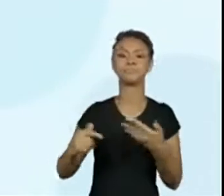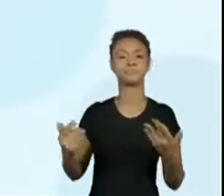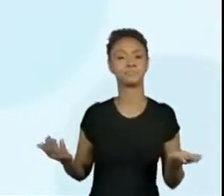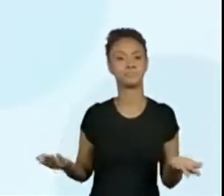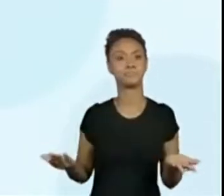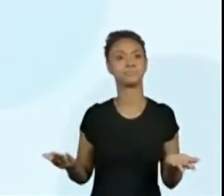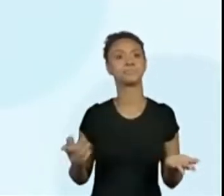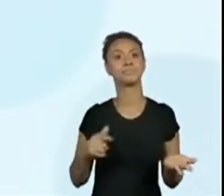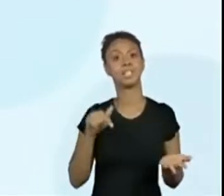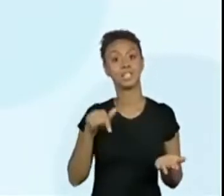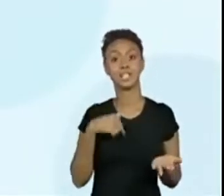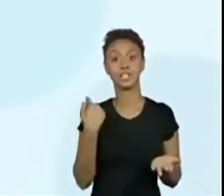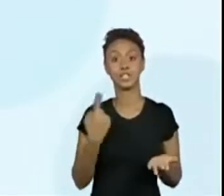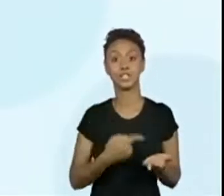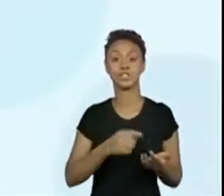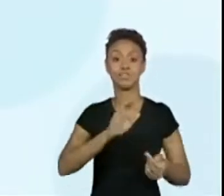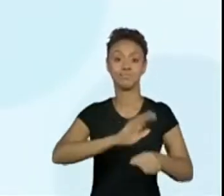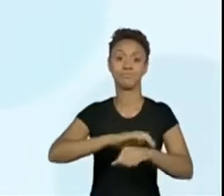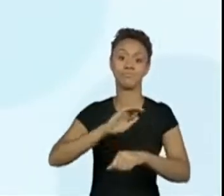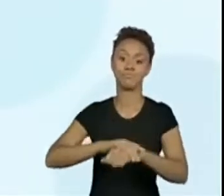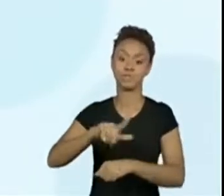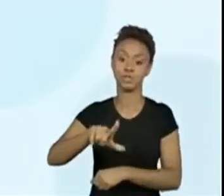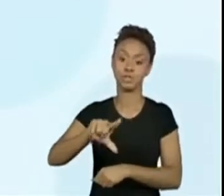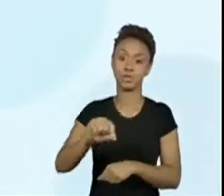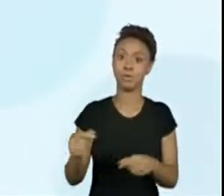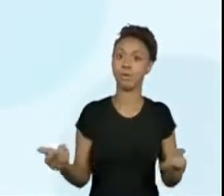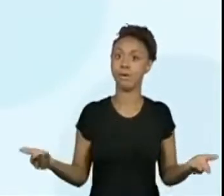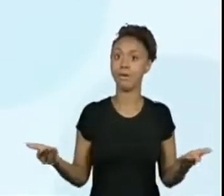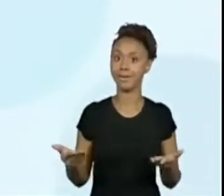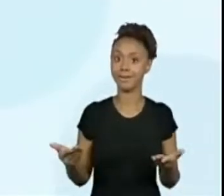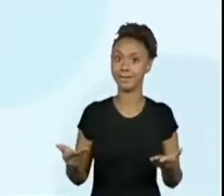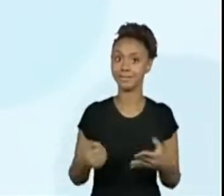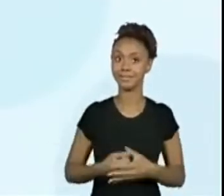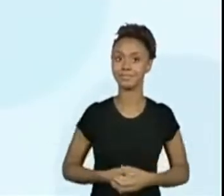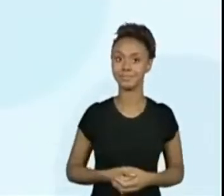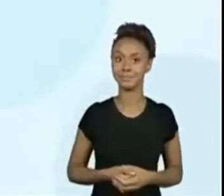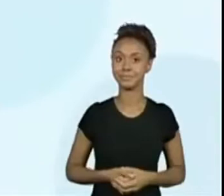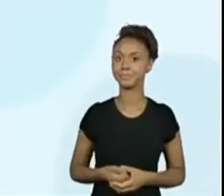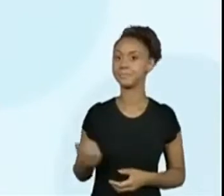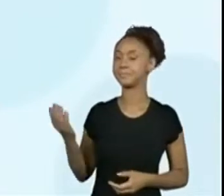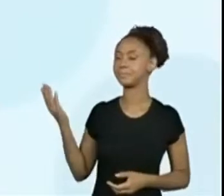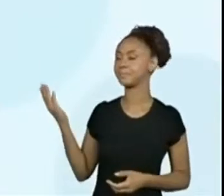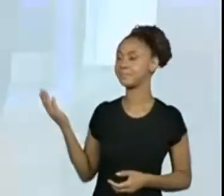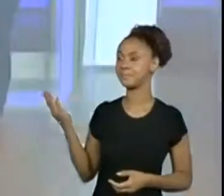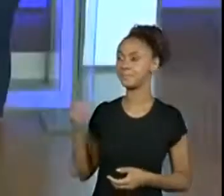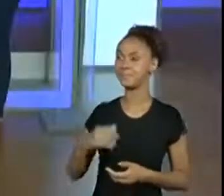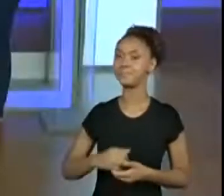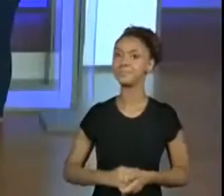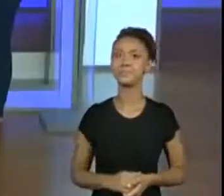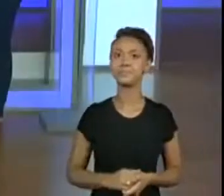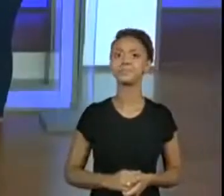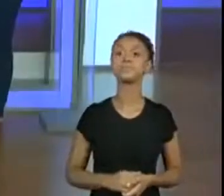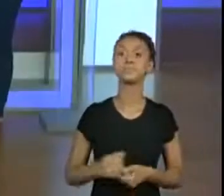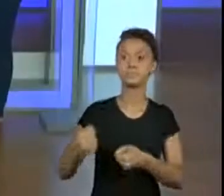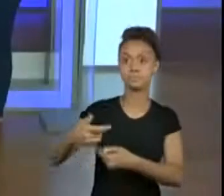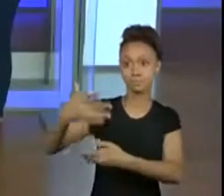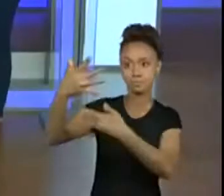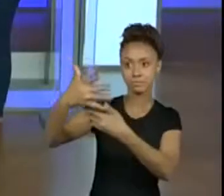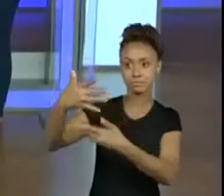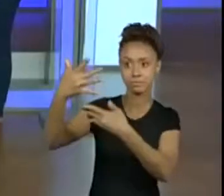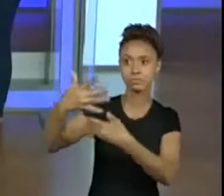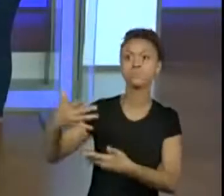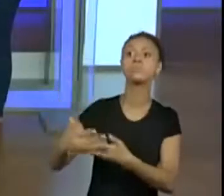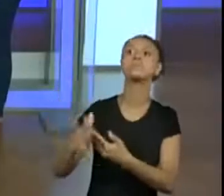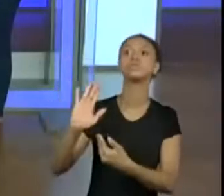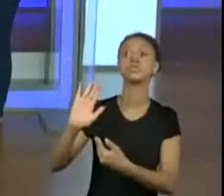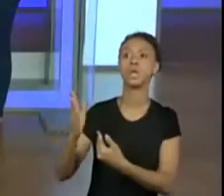vai fechar com a escolha da quadrinha nesse momento do mural. Então, eles já colocaram ali, professora, enquanto a gente estava